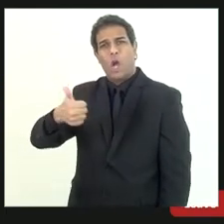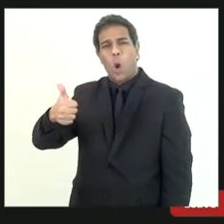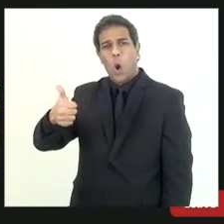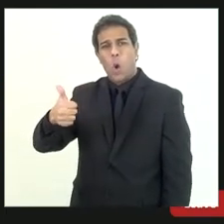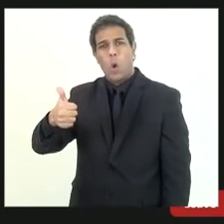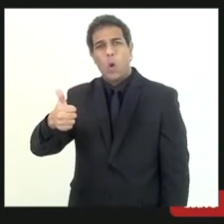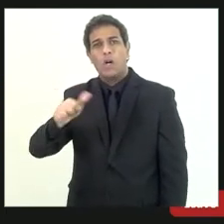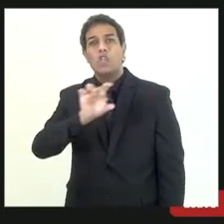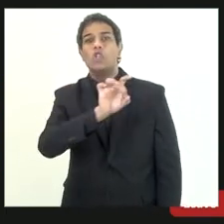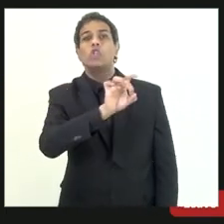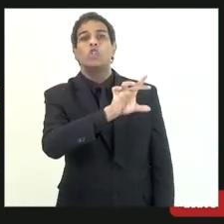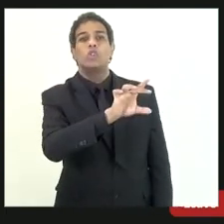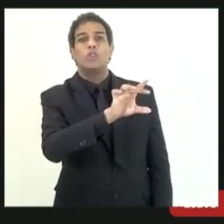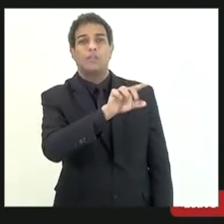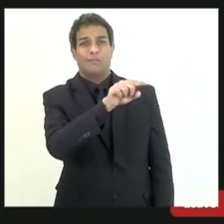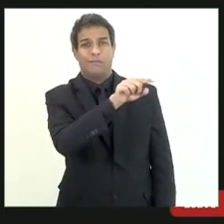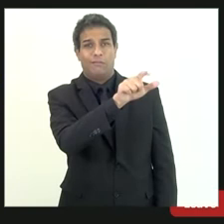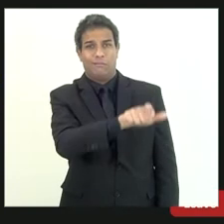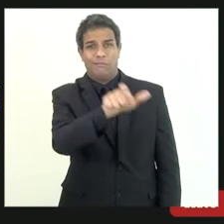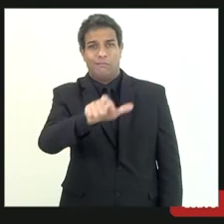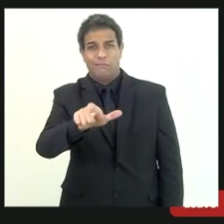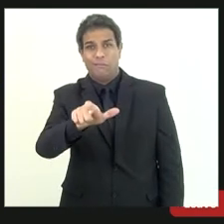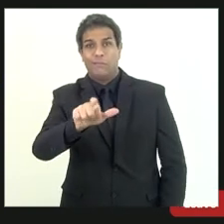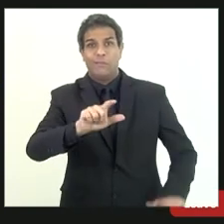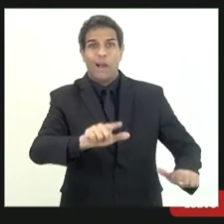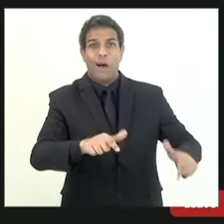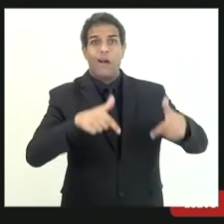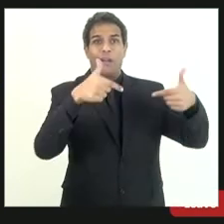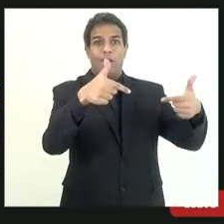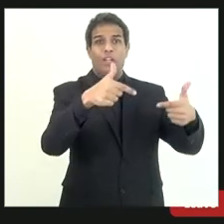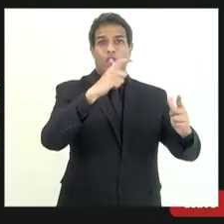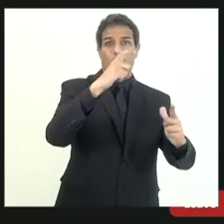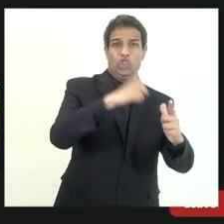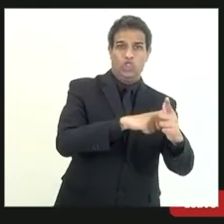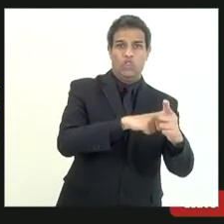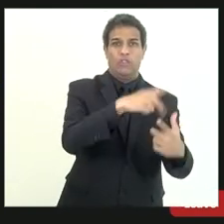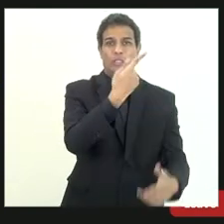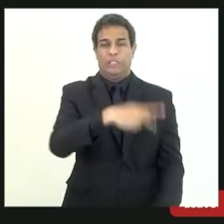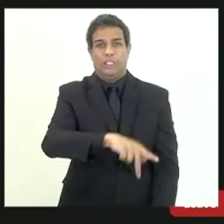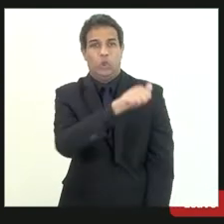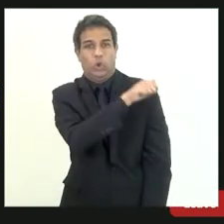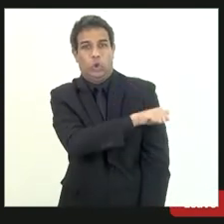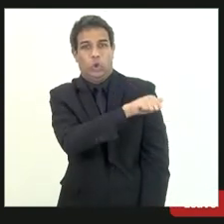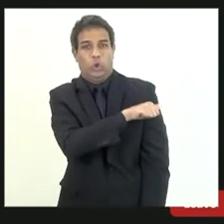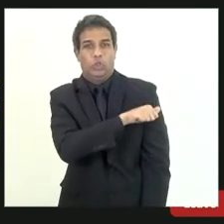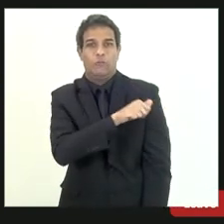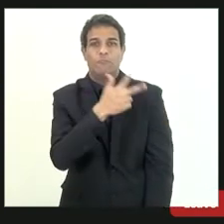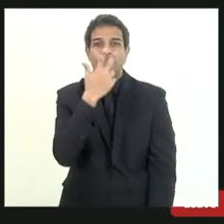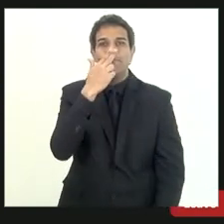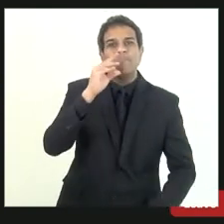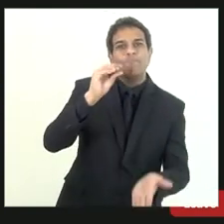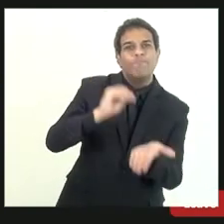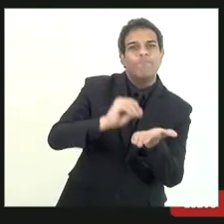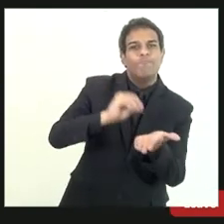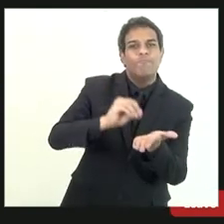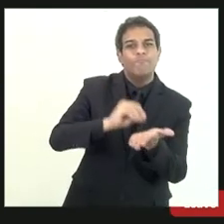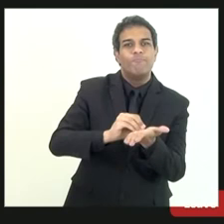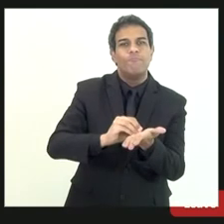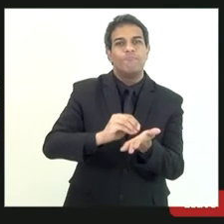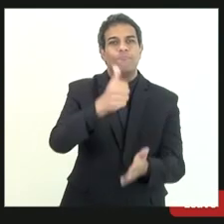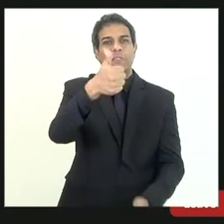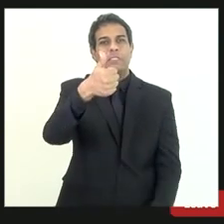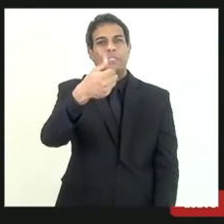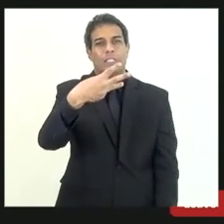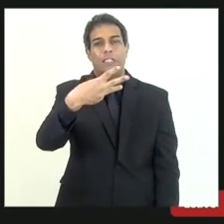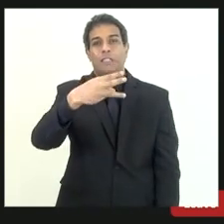somente aqueles que estão ativos resta algo em torno de 3 bilhões